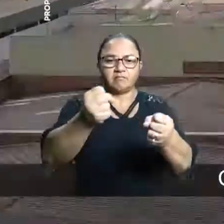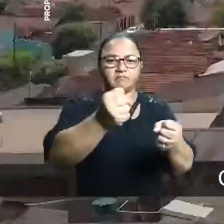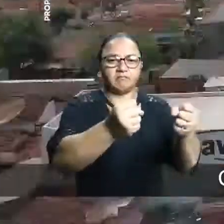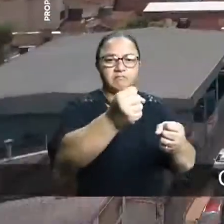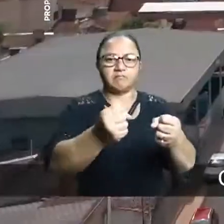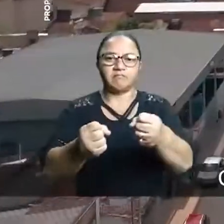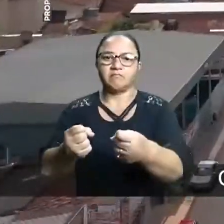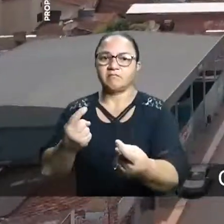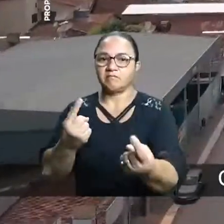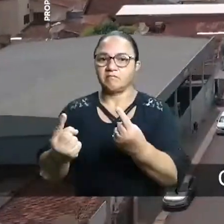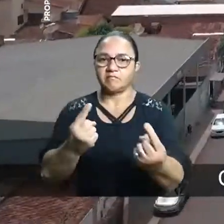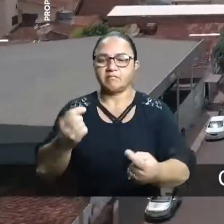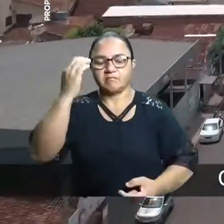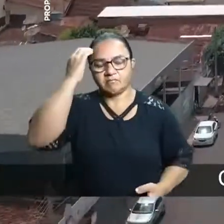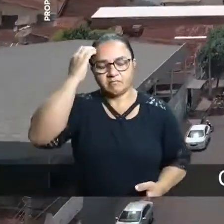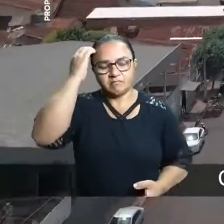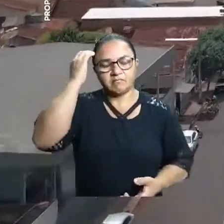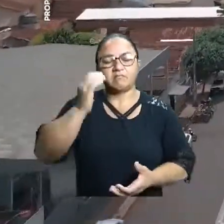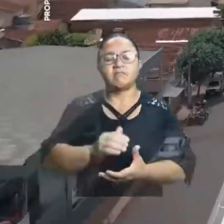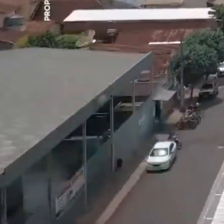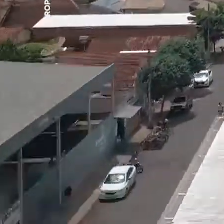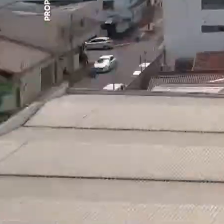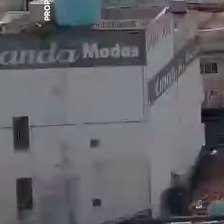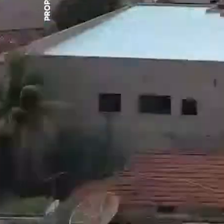percorreram as ruas de Itumbiara.